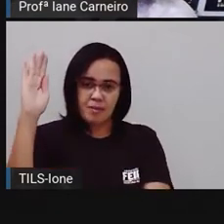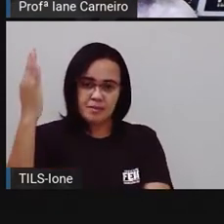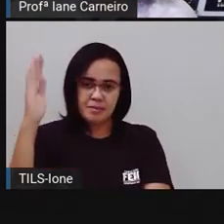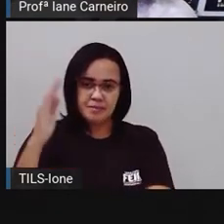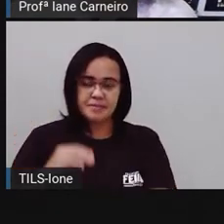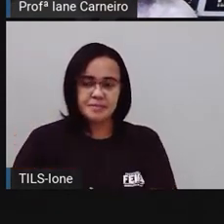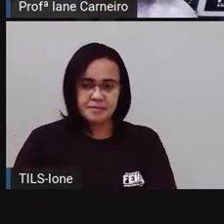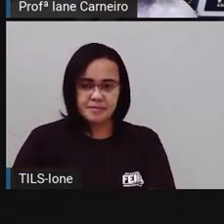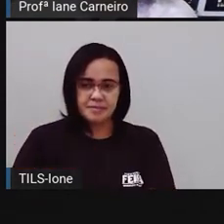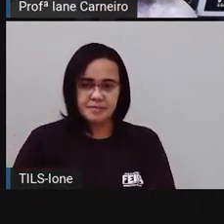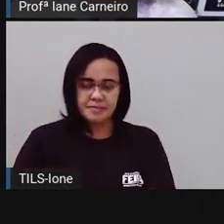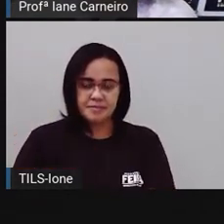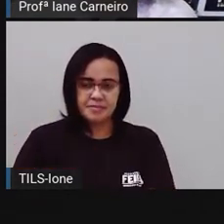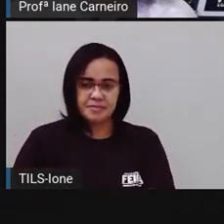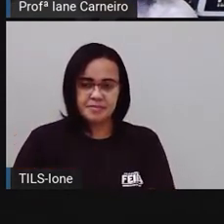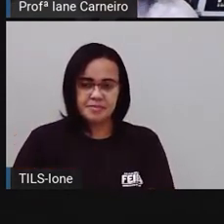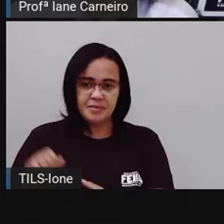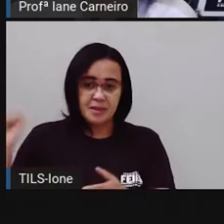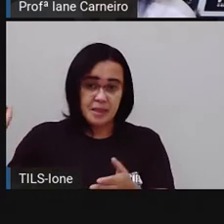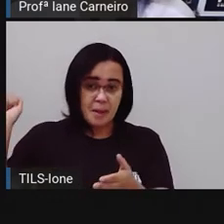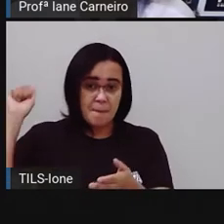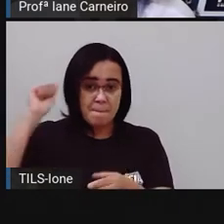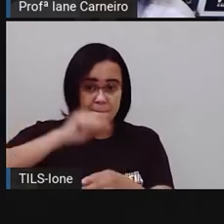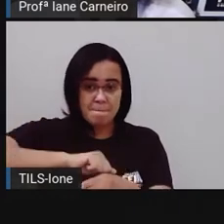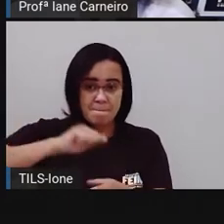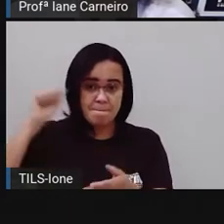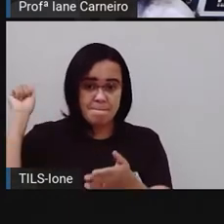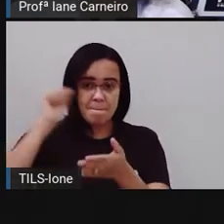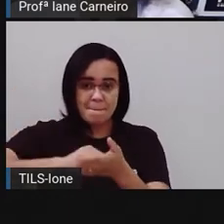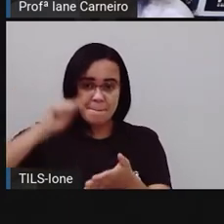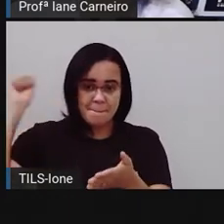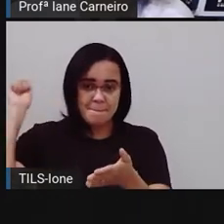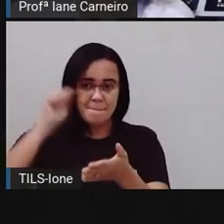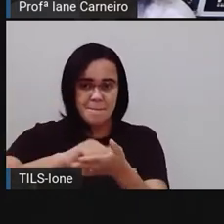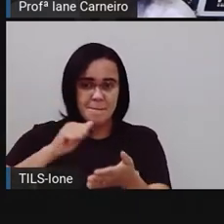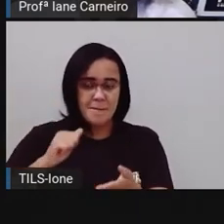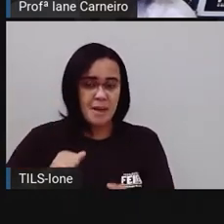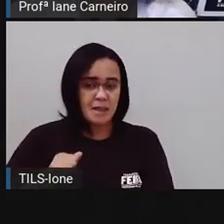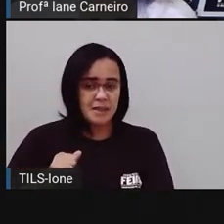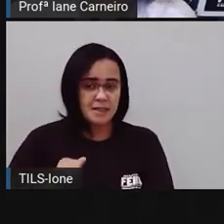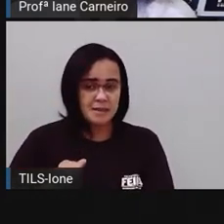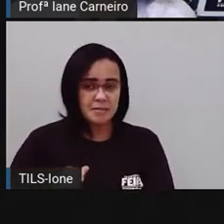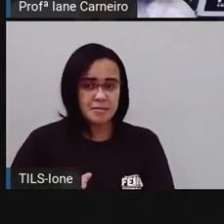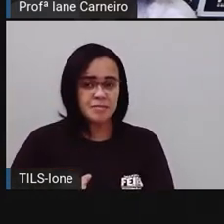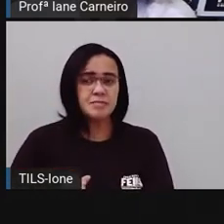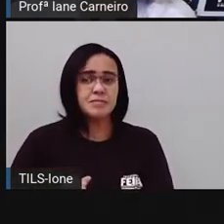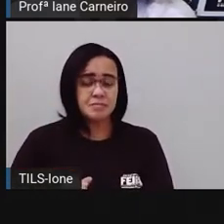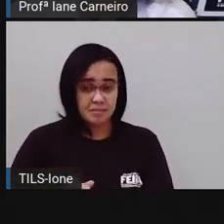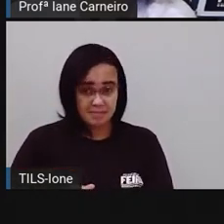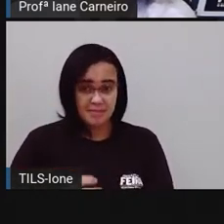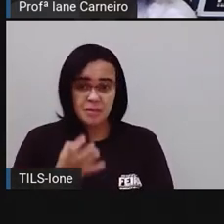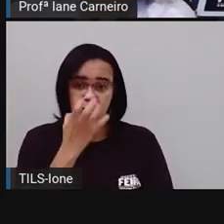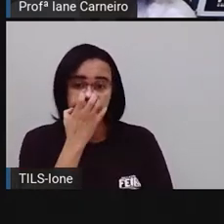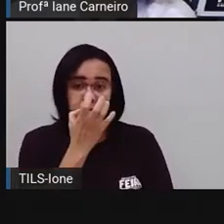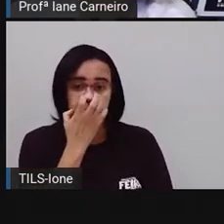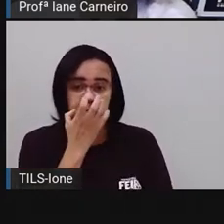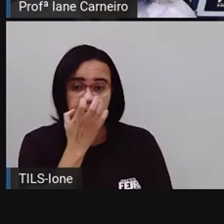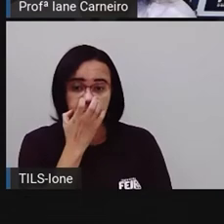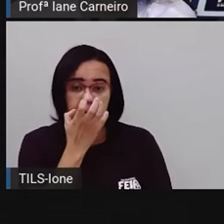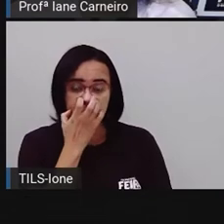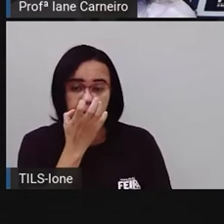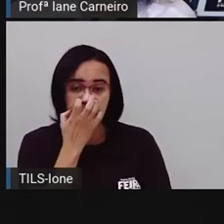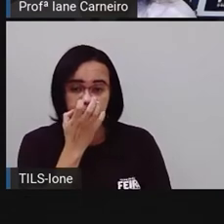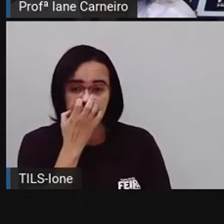Que bateu no... Onde foi que o pau bateu? No cão. Então a gente vai